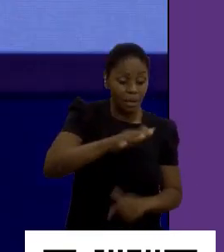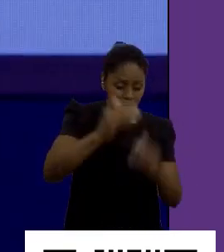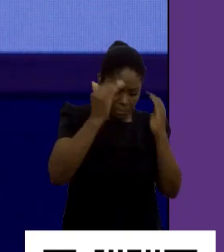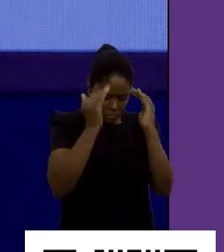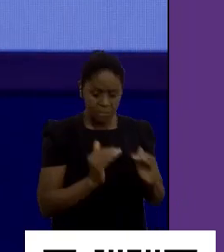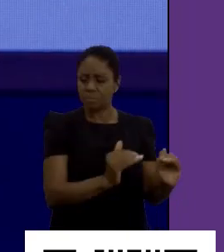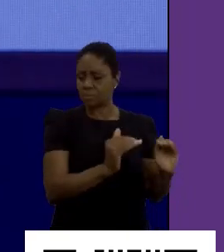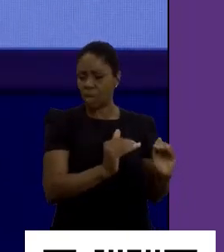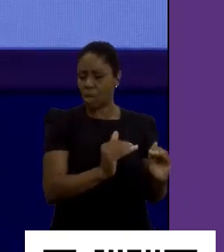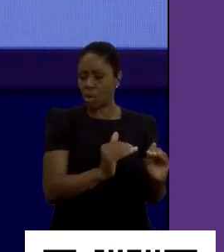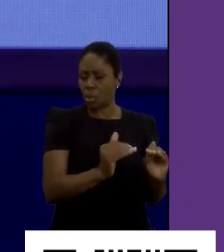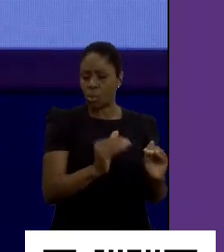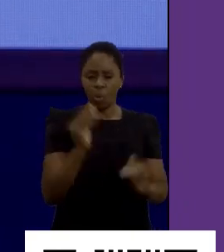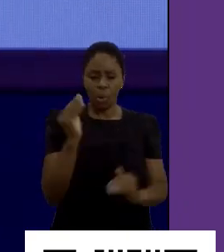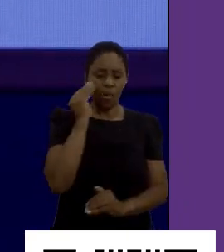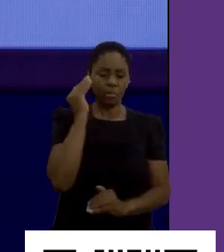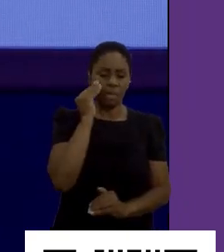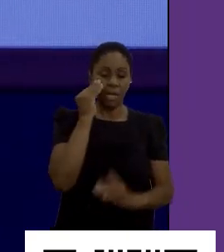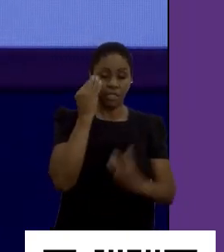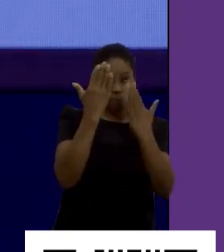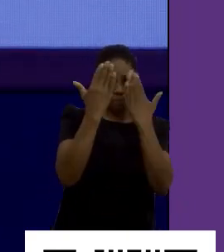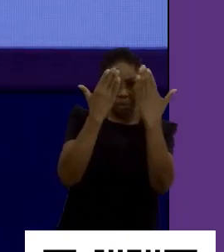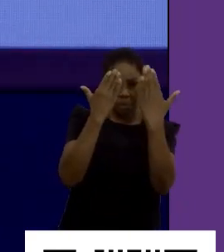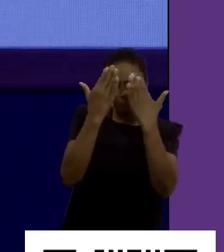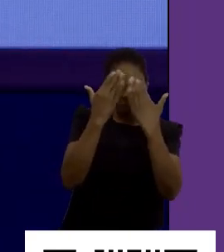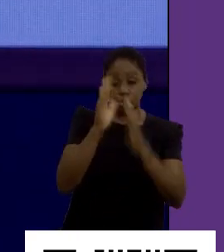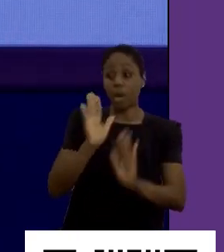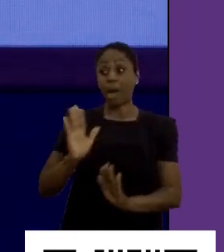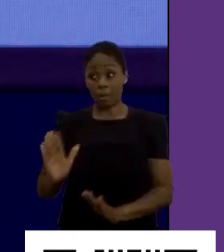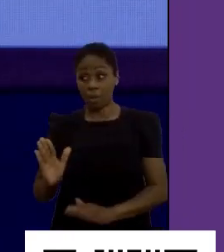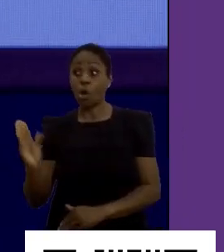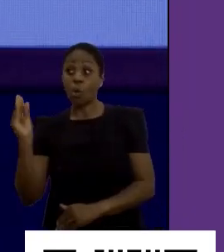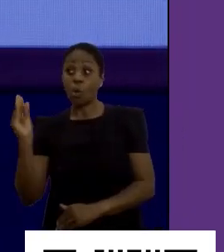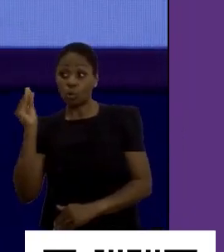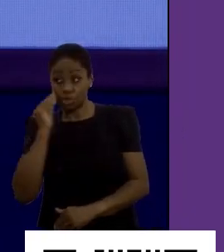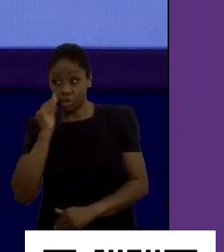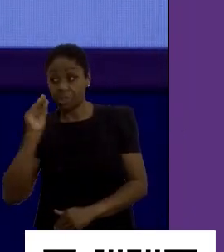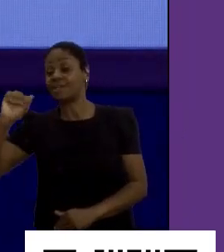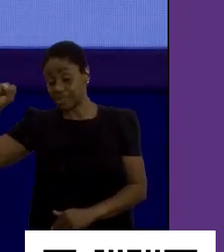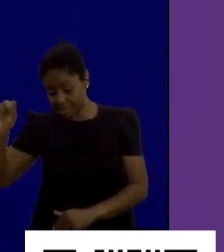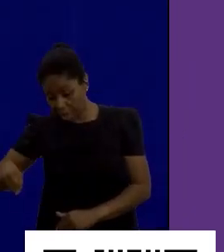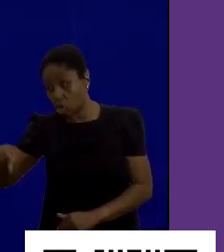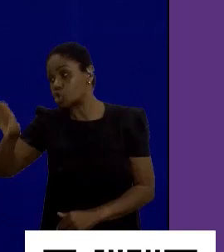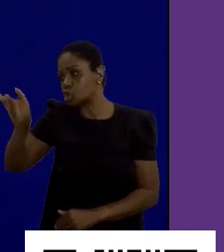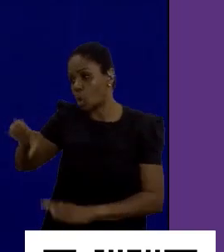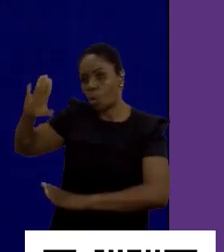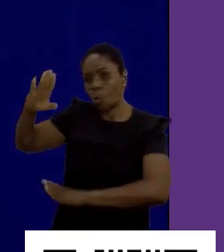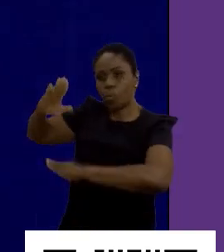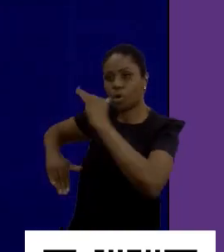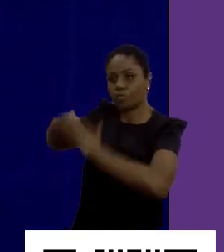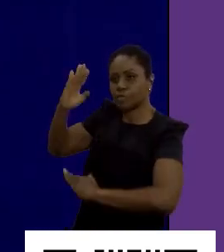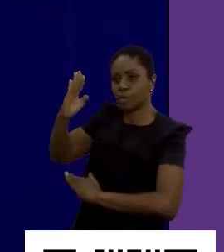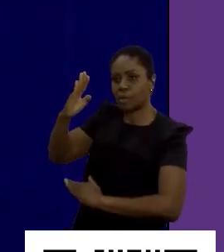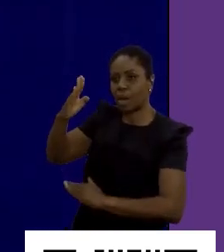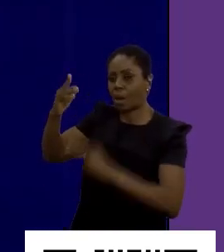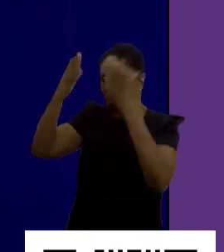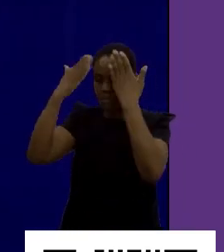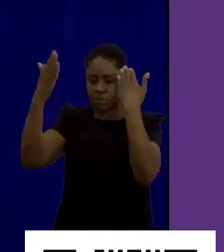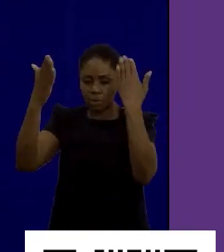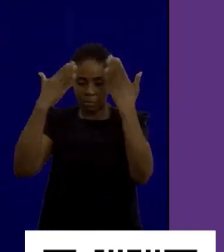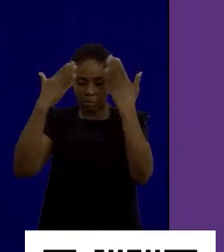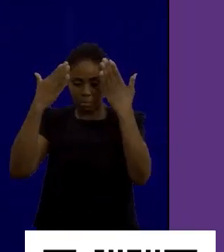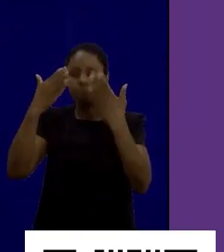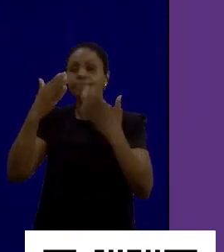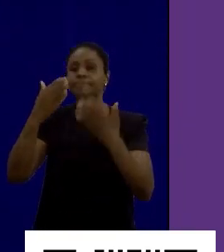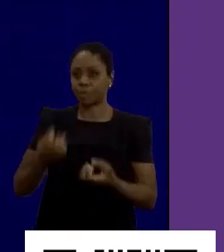é um teste psicológico. Os testes psicológicos, sim, eles são reservados ao psicólogo. Não é o caso da teoria diz que, muito menos do profiler.